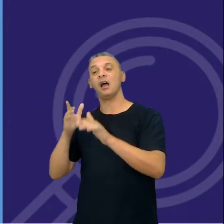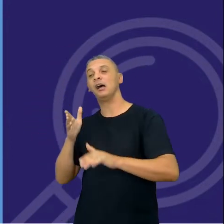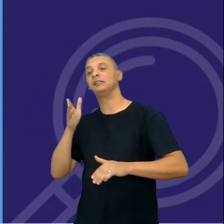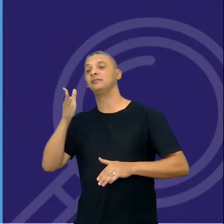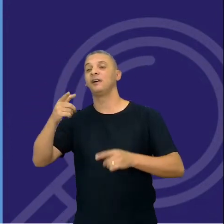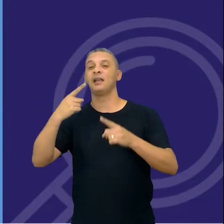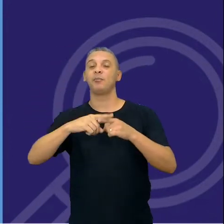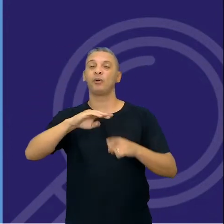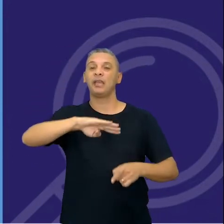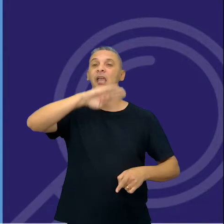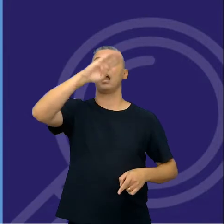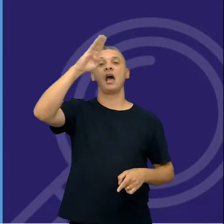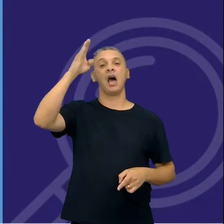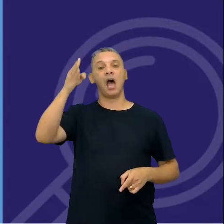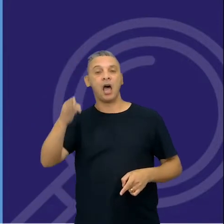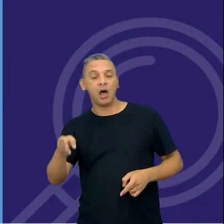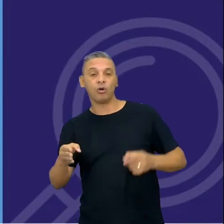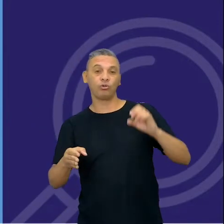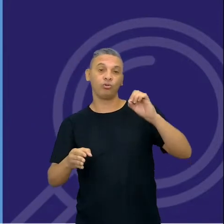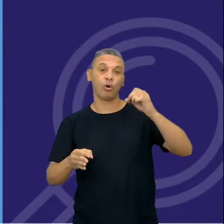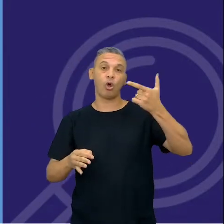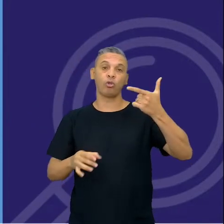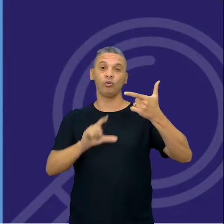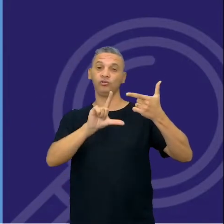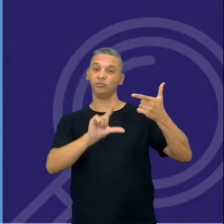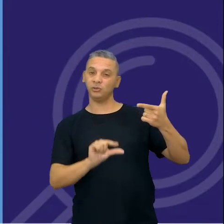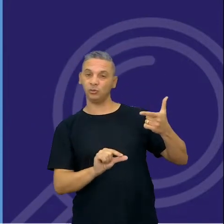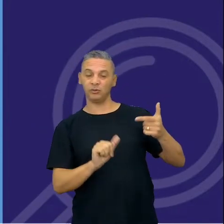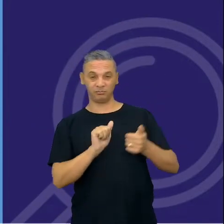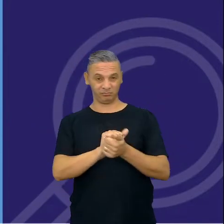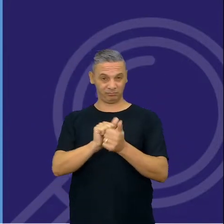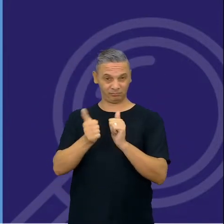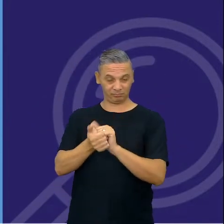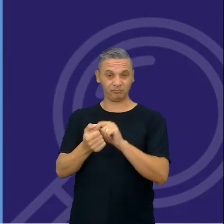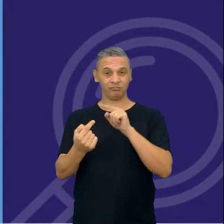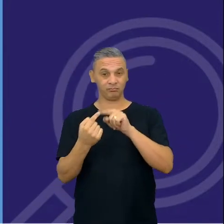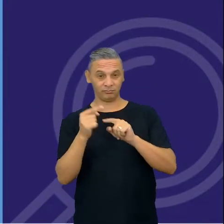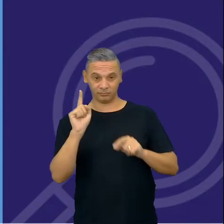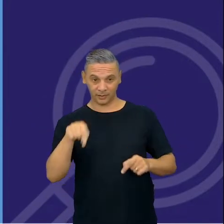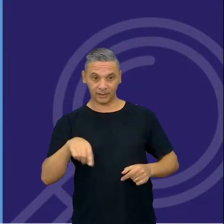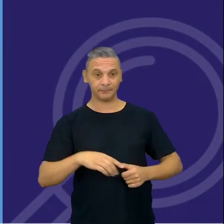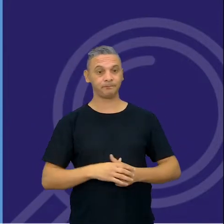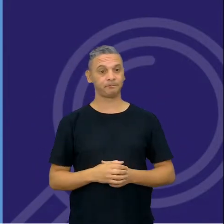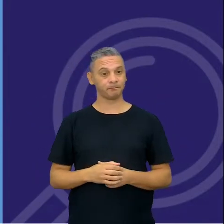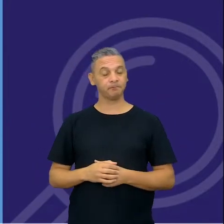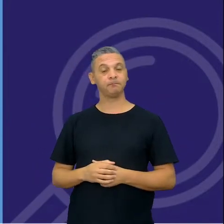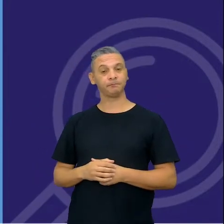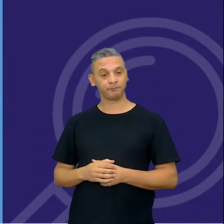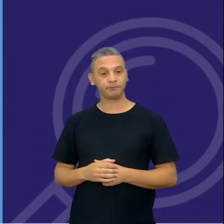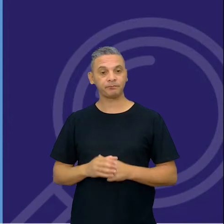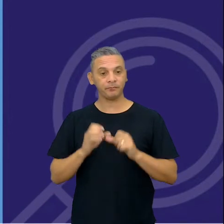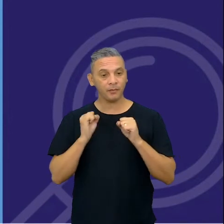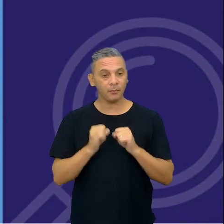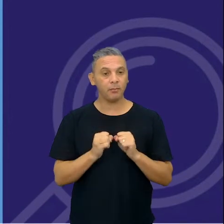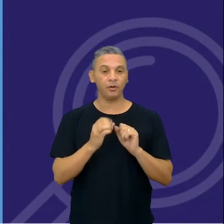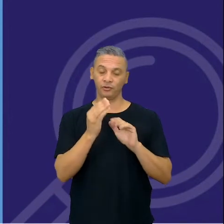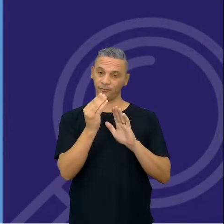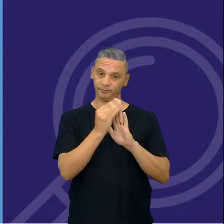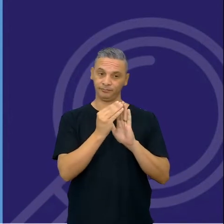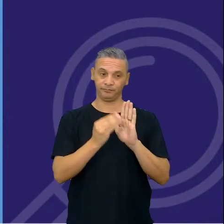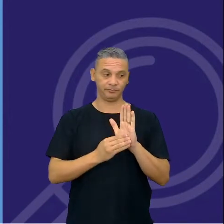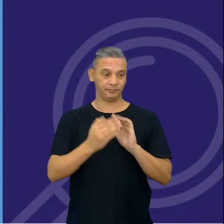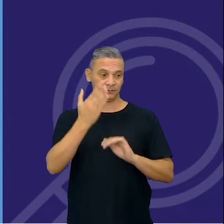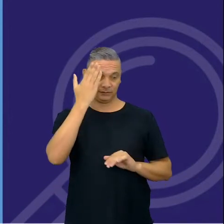adaptação do ambiente? Então, é exatamente isso. E aí, no fim, ele vai ter que entender